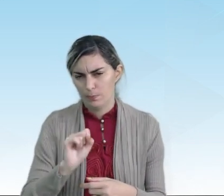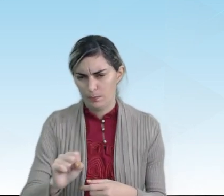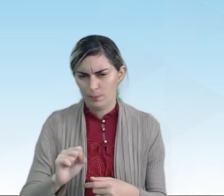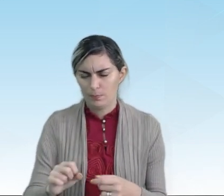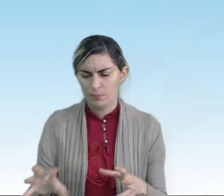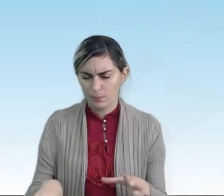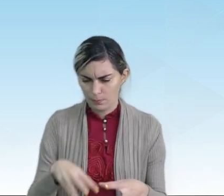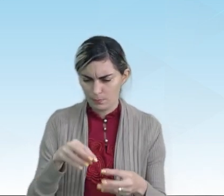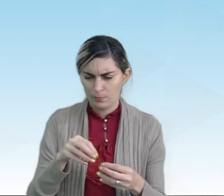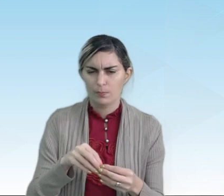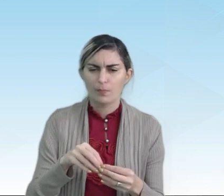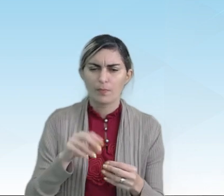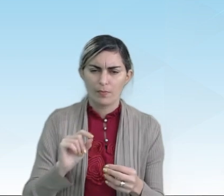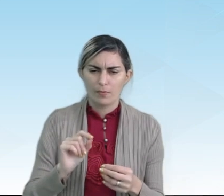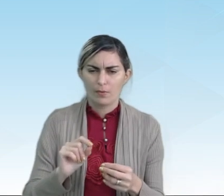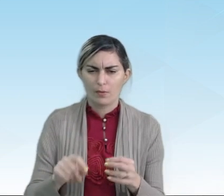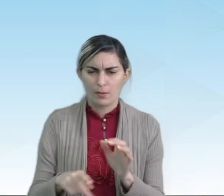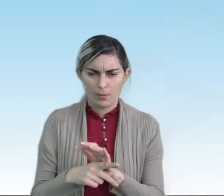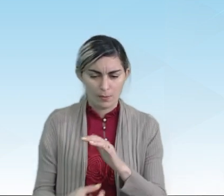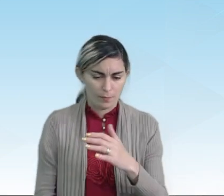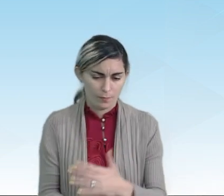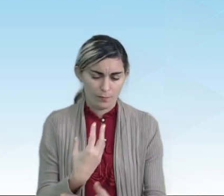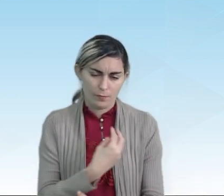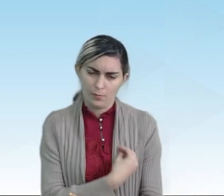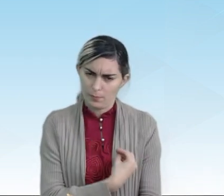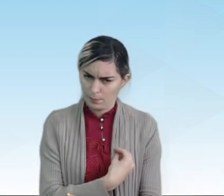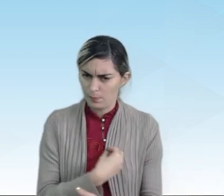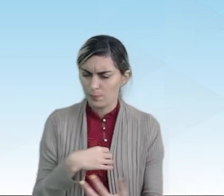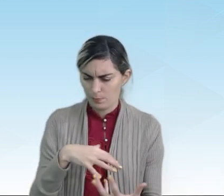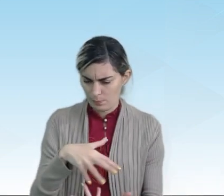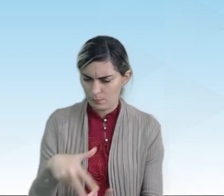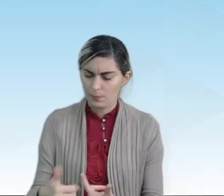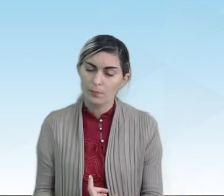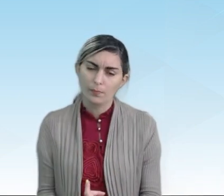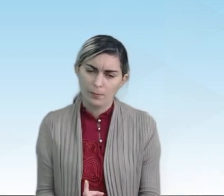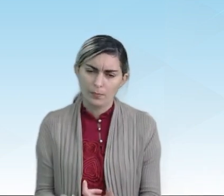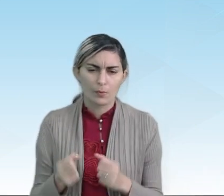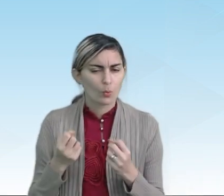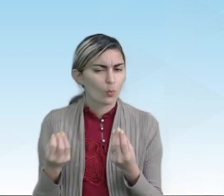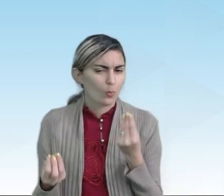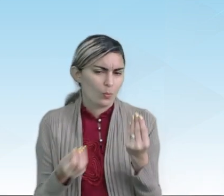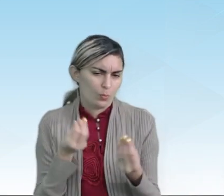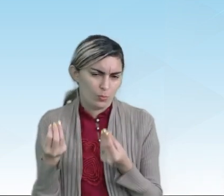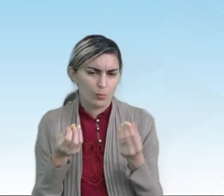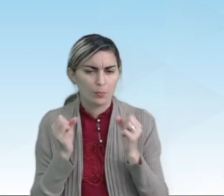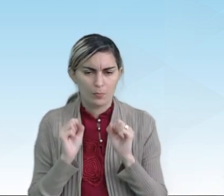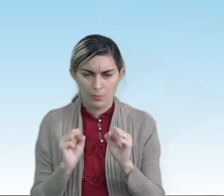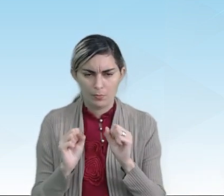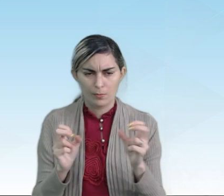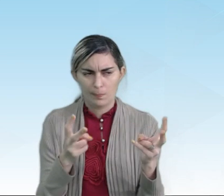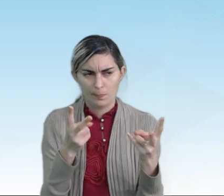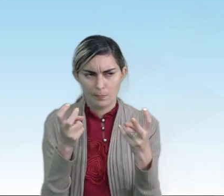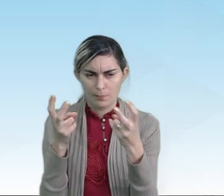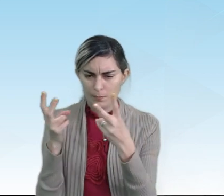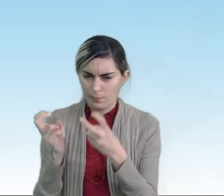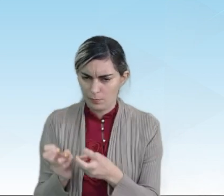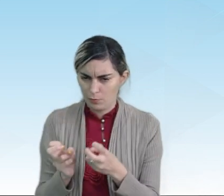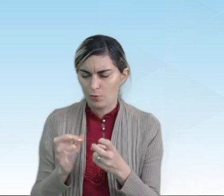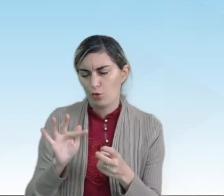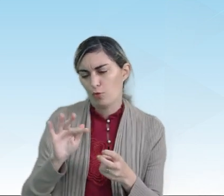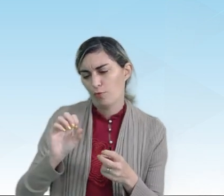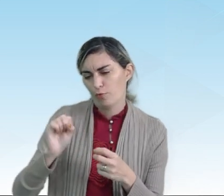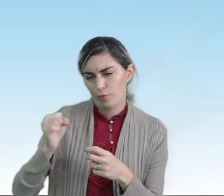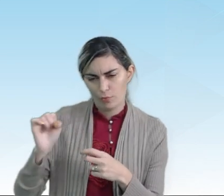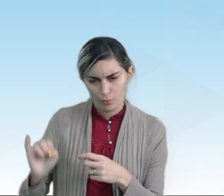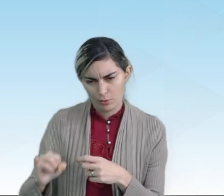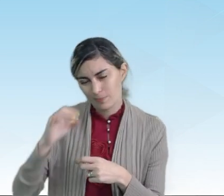relacionadas à origem da vida na Terra. Então, como podemos perceber, os fósseis